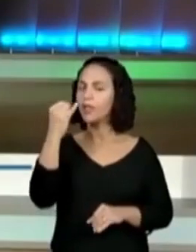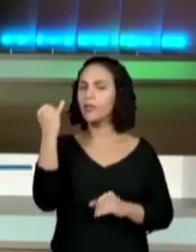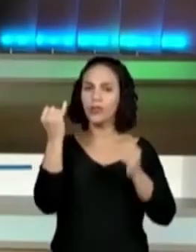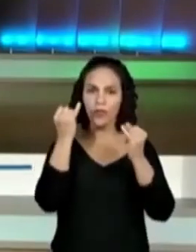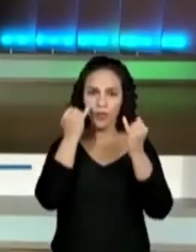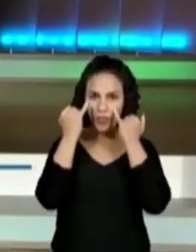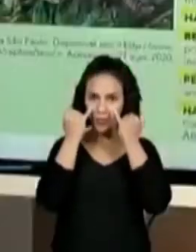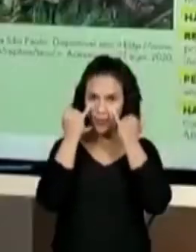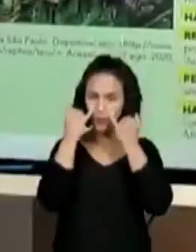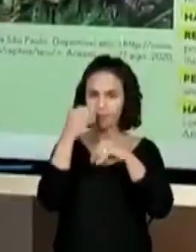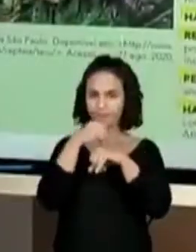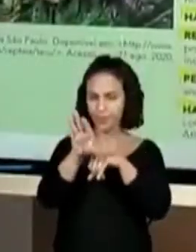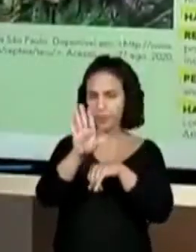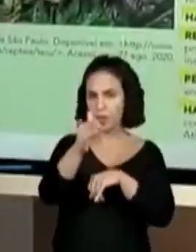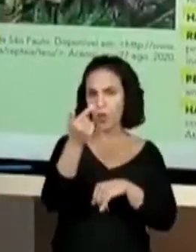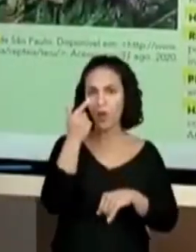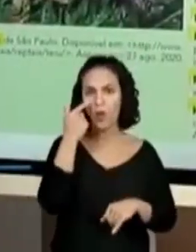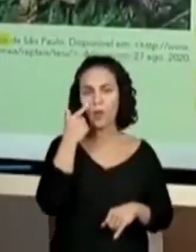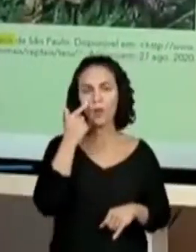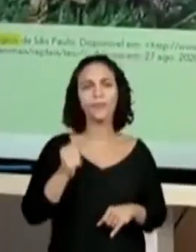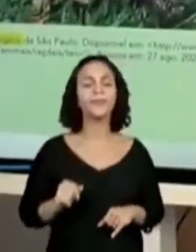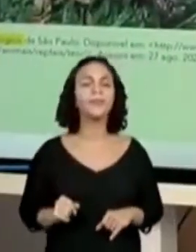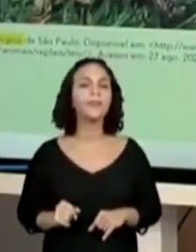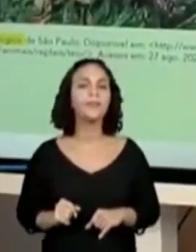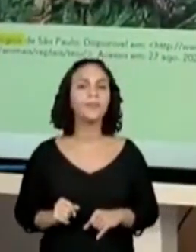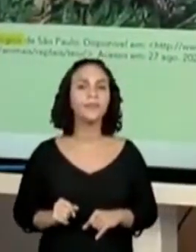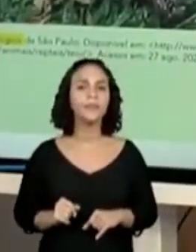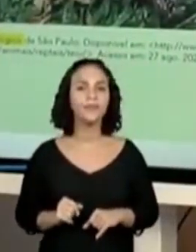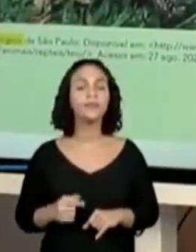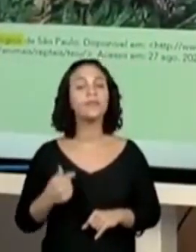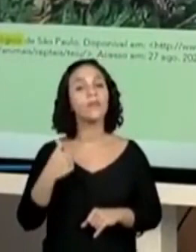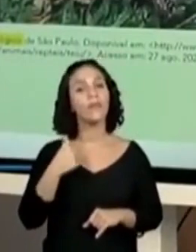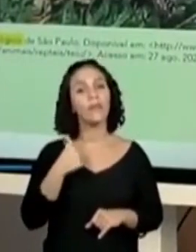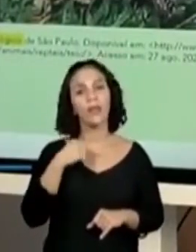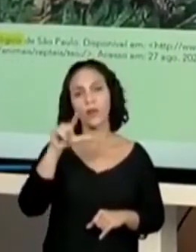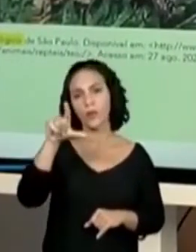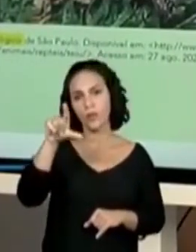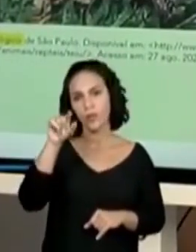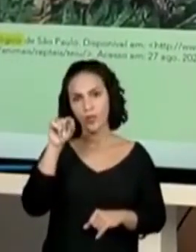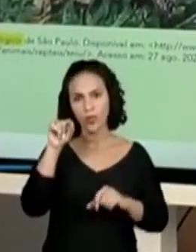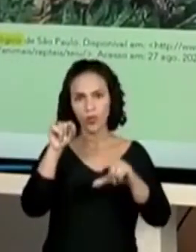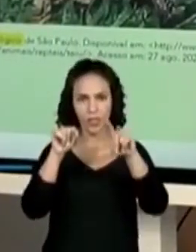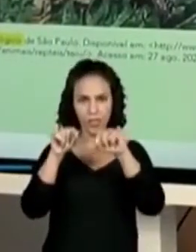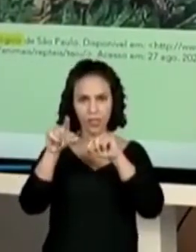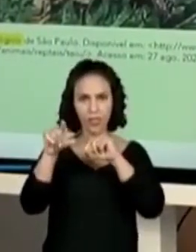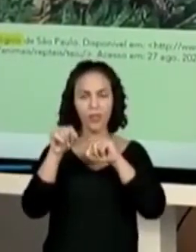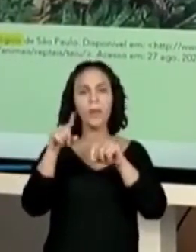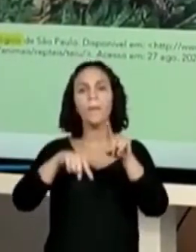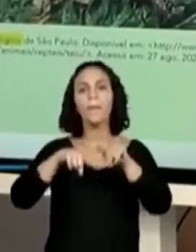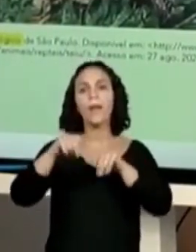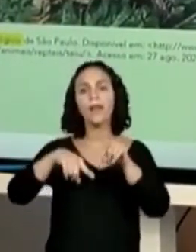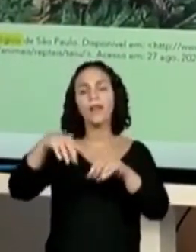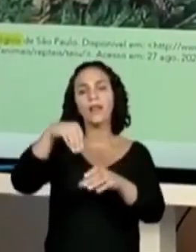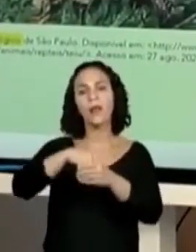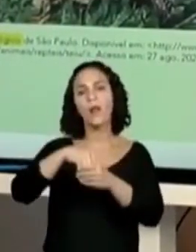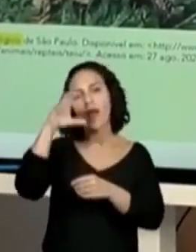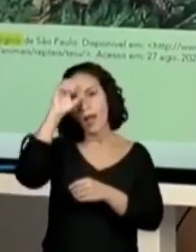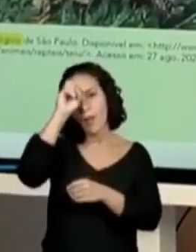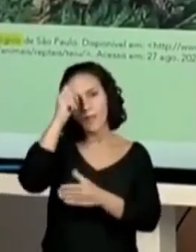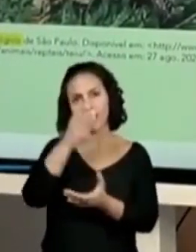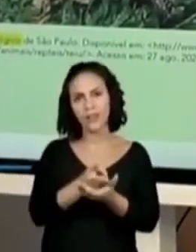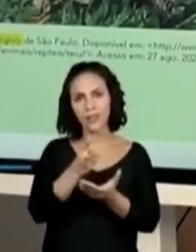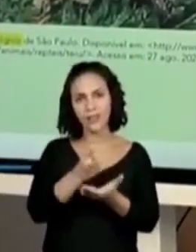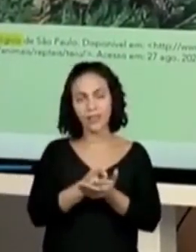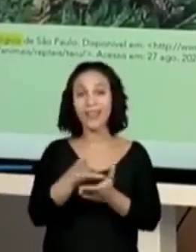da aula. Vou falar pra vocês aqui, ó, no detalhe pra vocês. Eu selecionei algumas fichas no material Aprender Sempre. Lá vocês